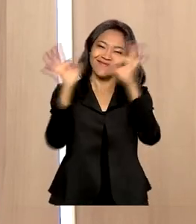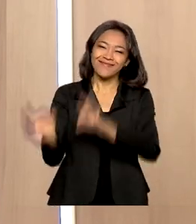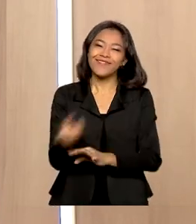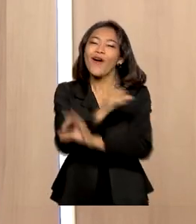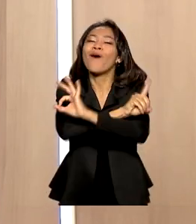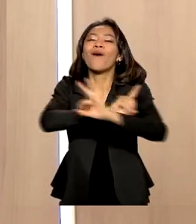ótimo dia.